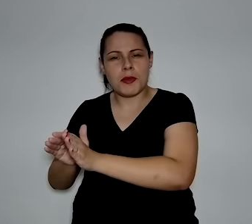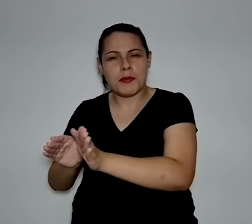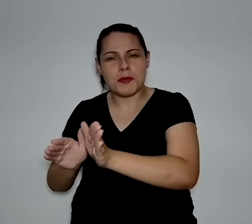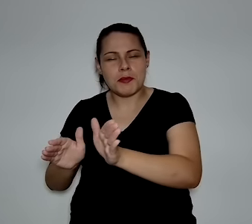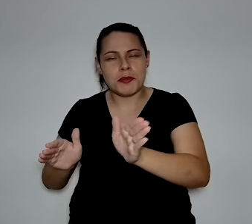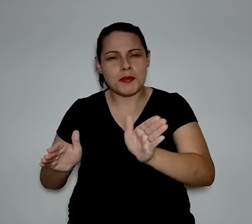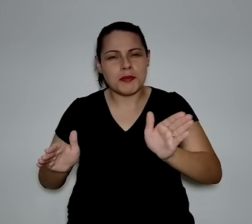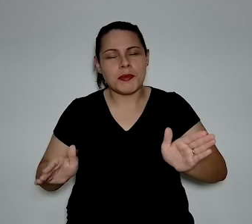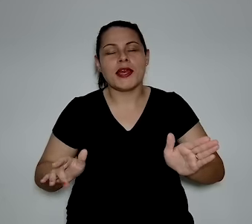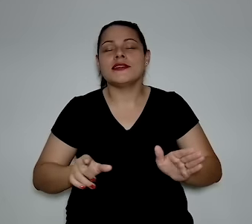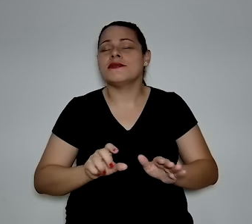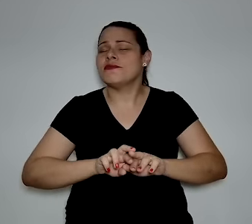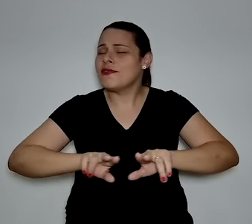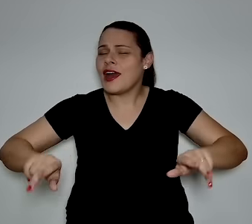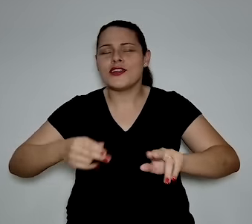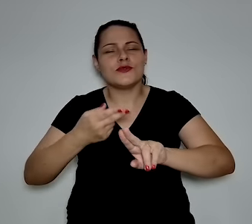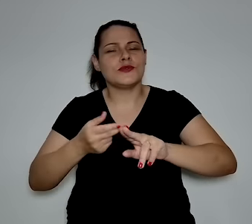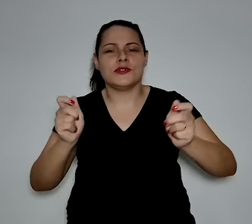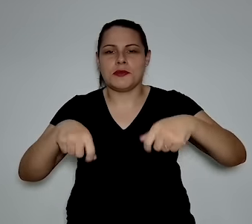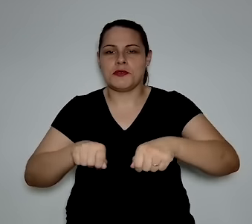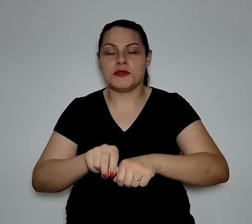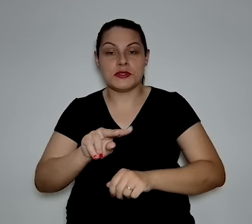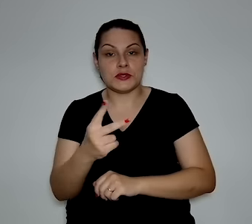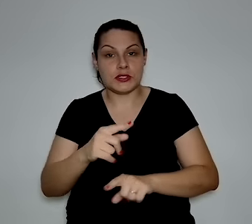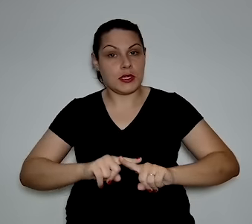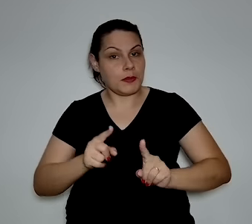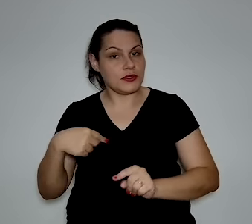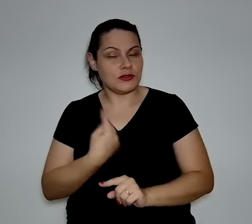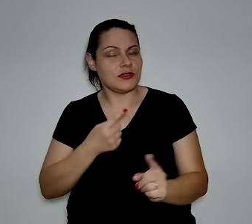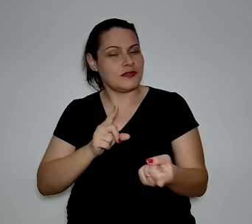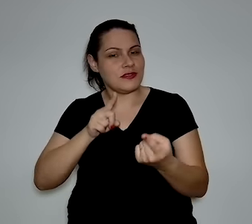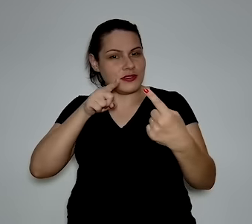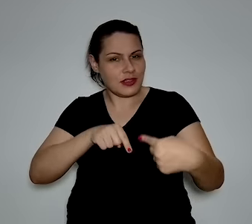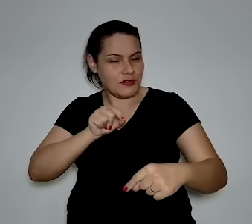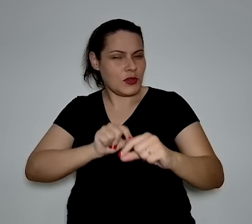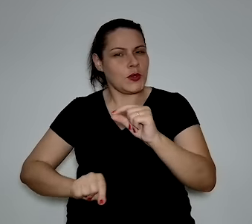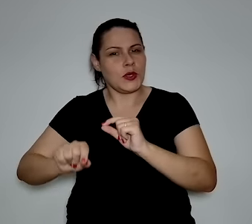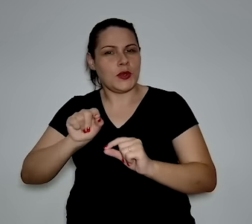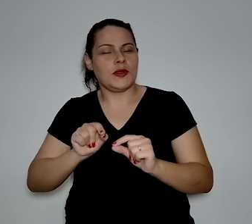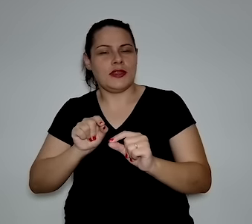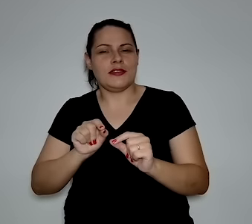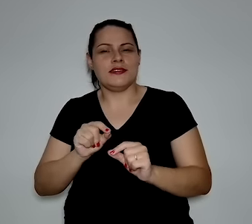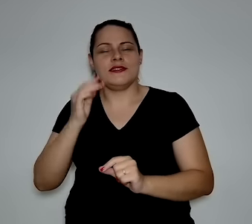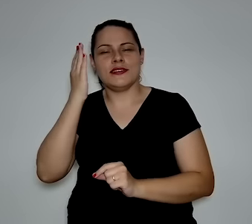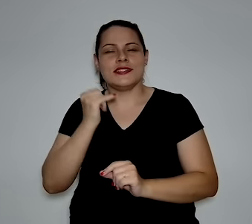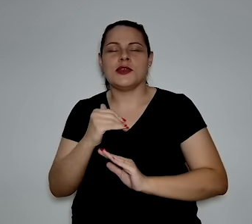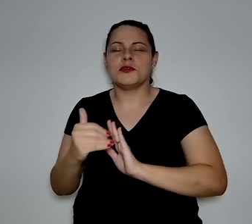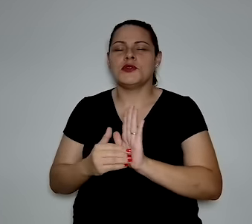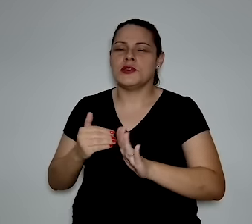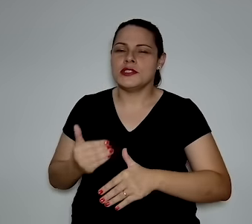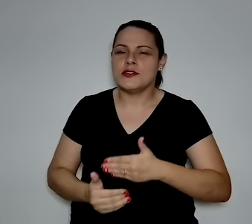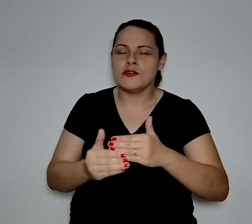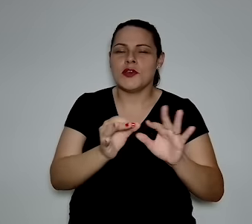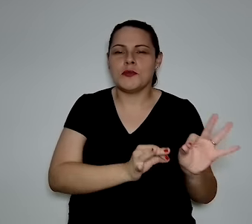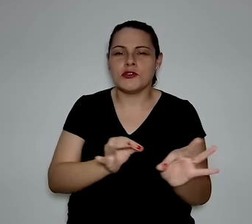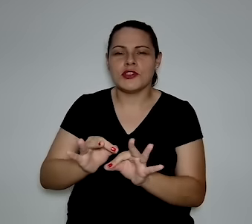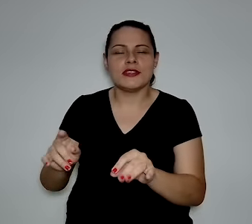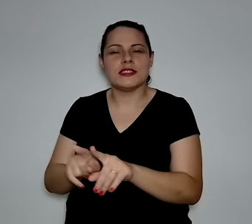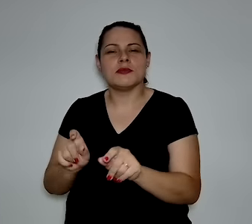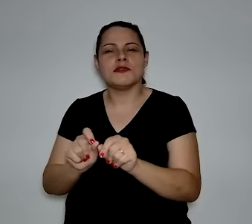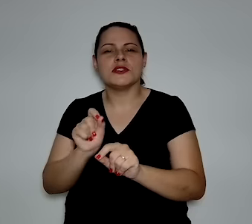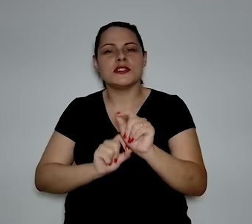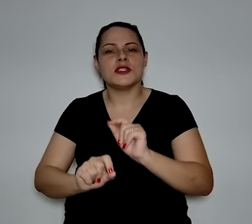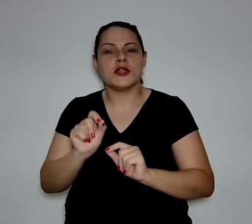tem uma série de aplicações. Agora, o nosso desafio, além de desenvolver esses